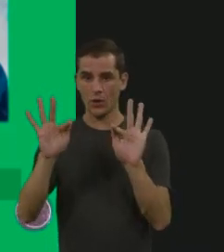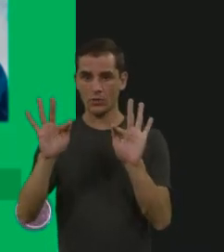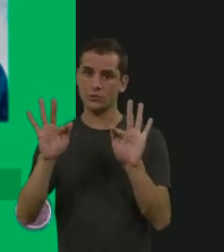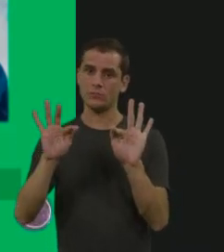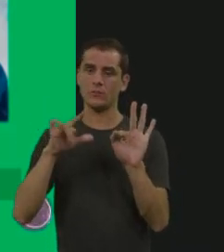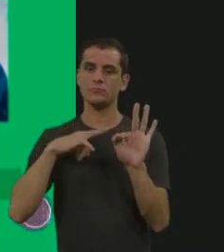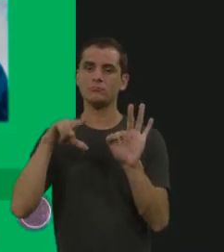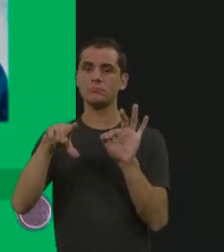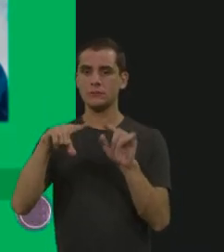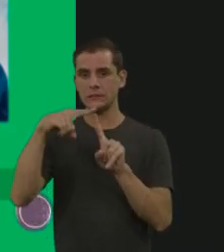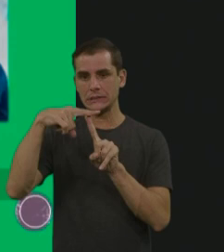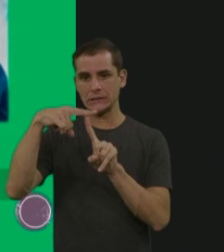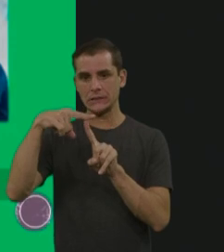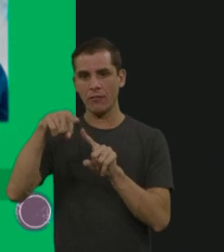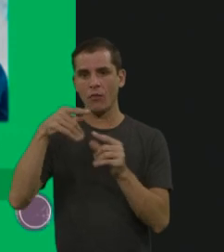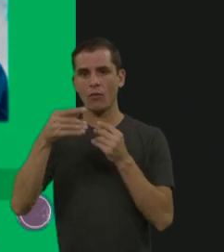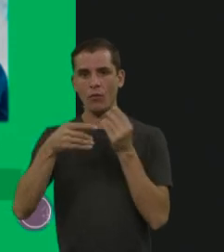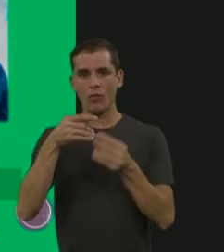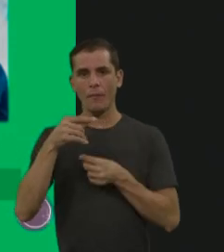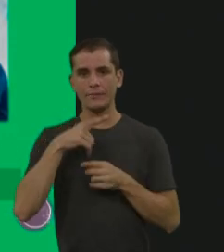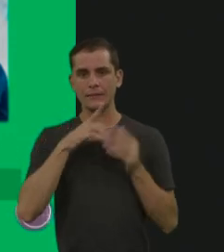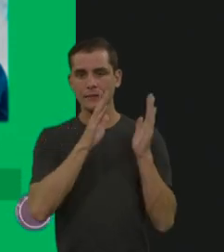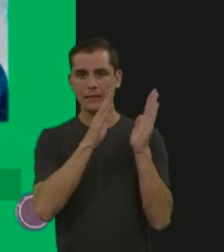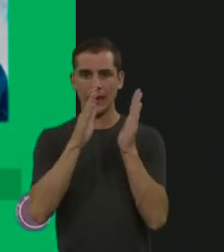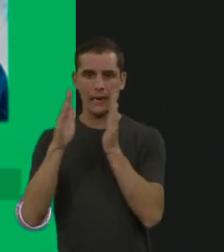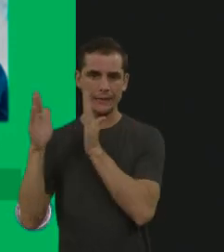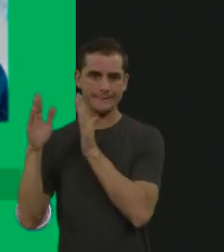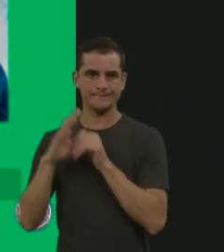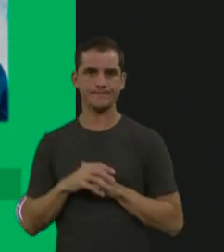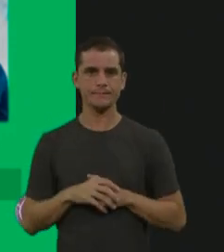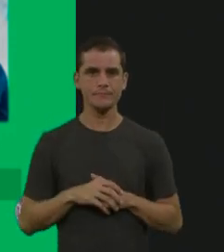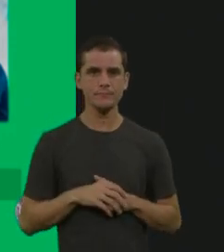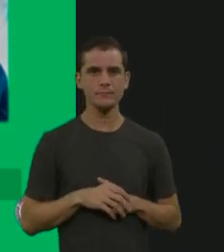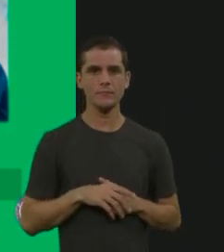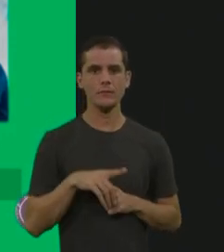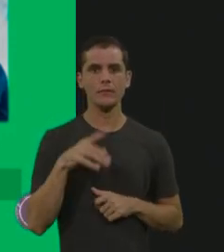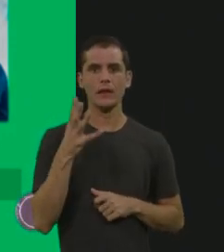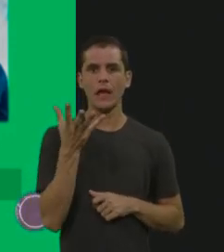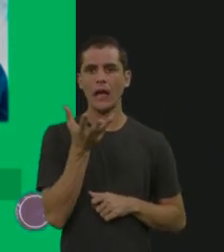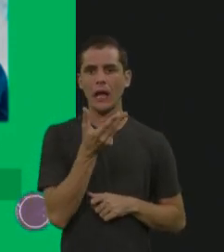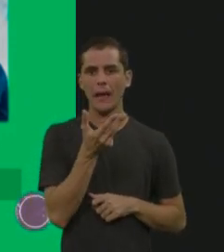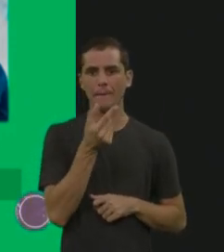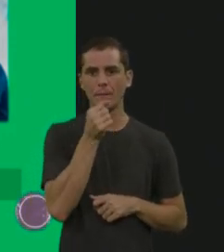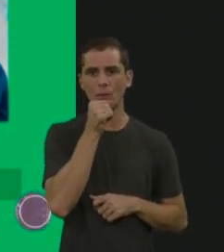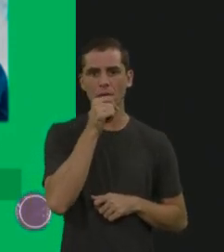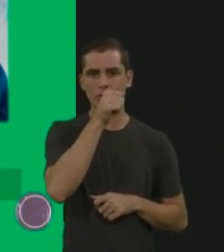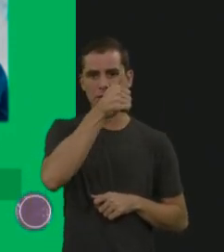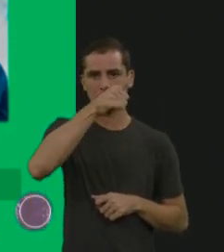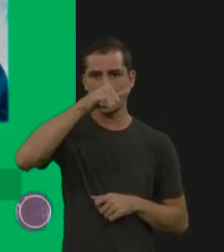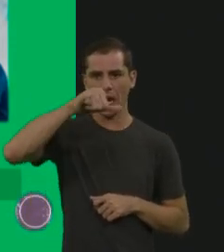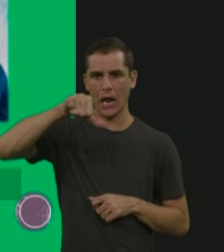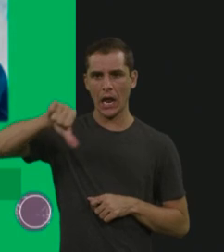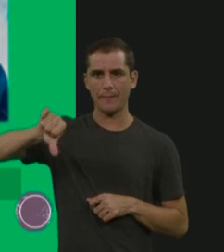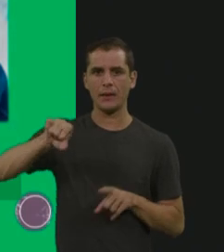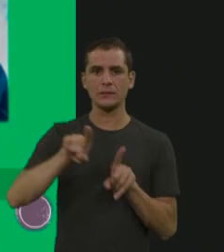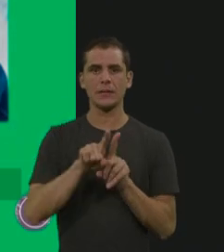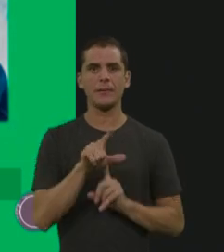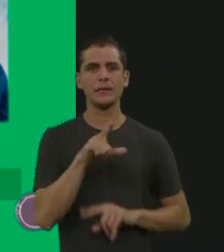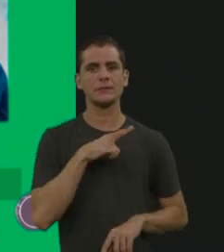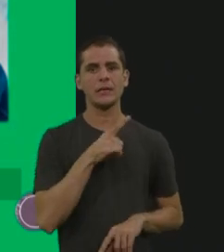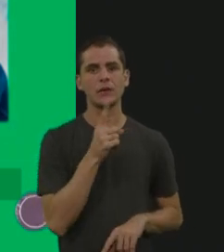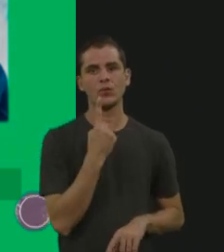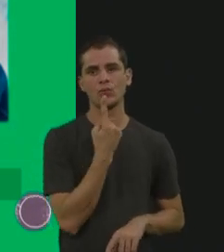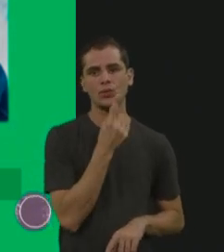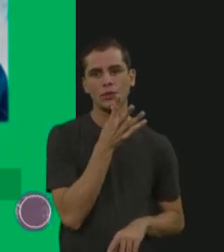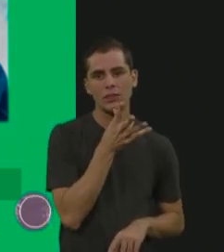que tem o... e na MPS-6, né? Que tem o rapidamente progressivo e o lentamente progressivo, tá? E a diferença